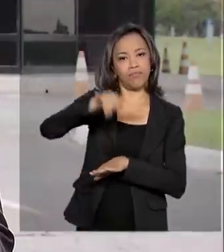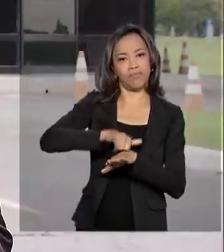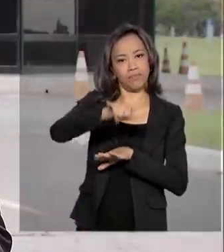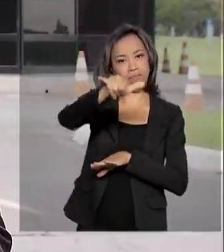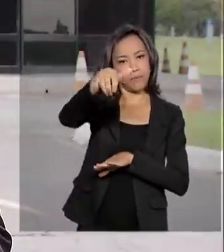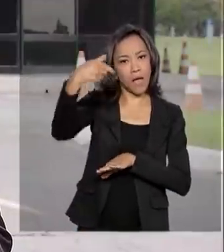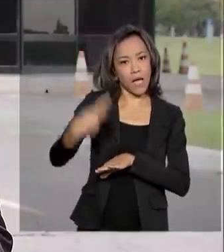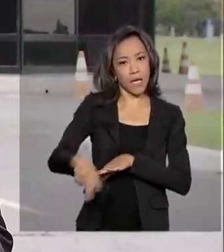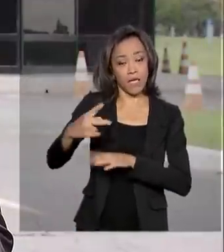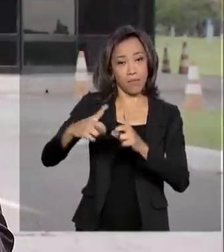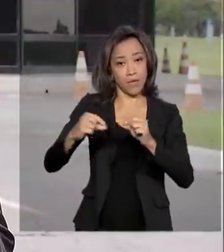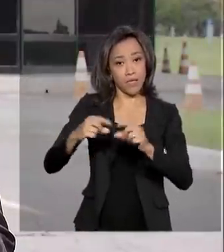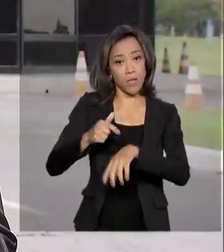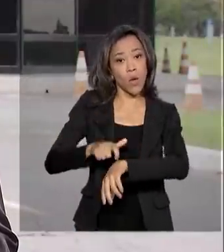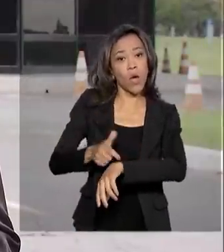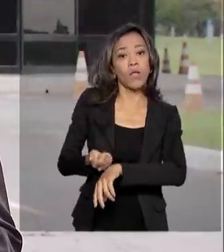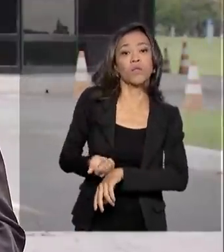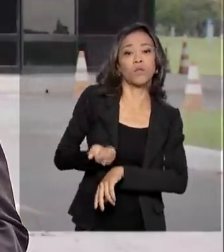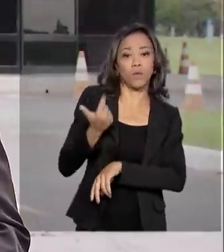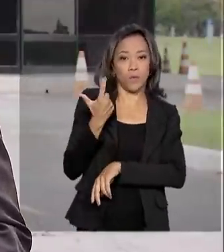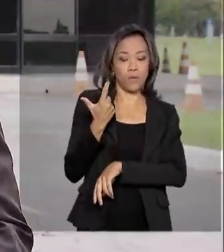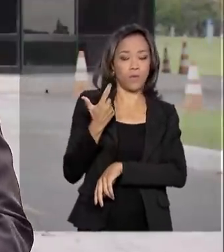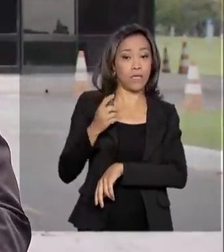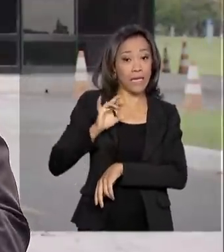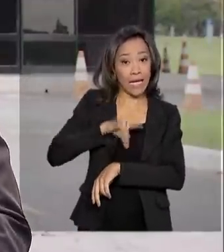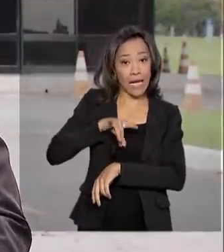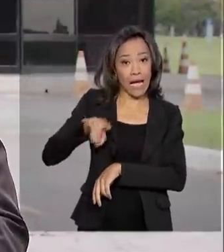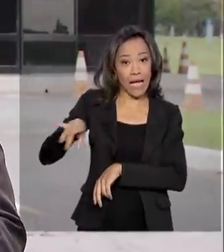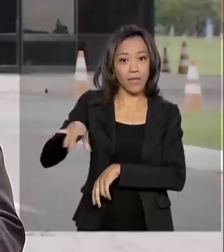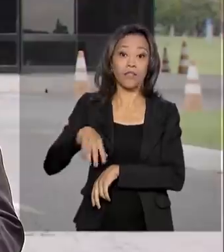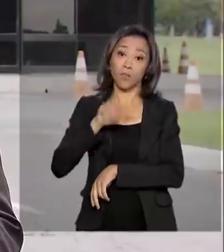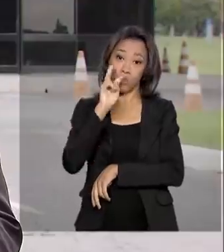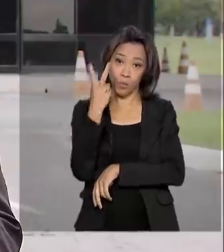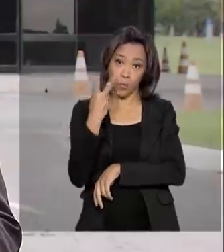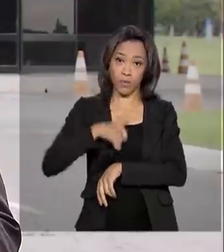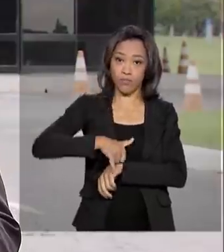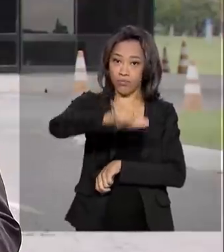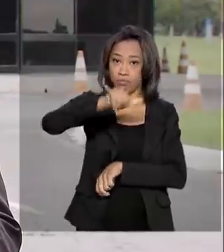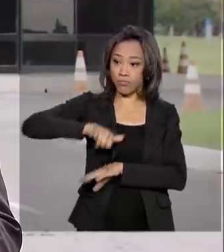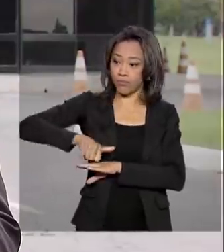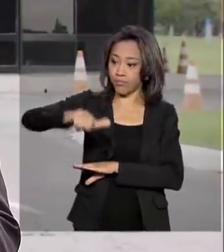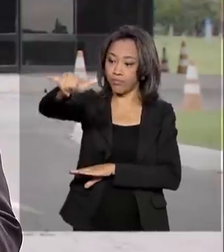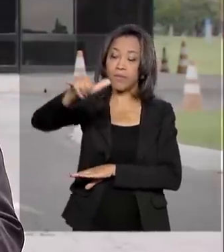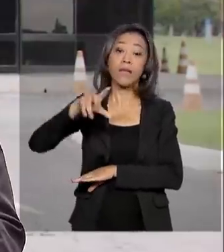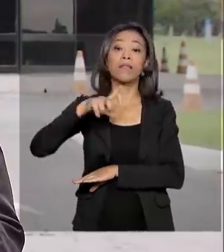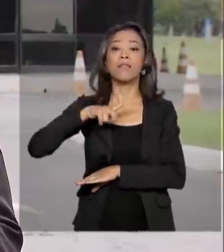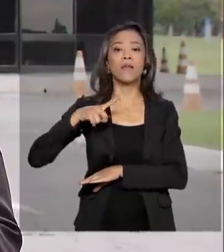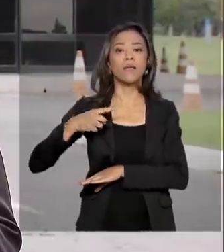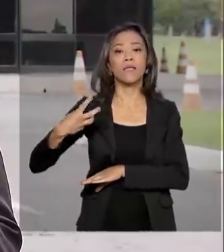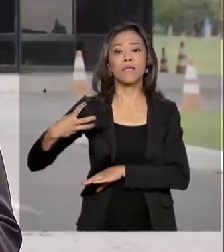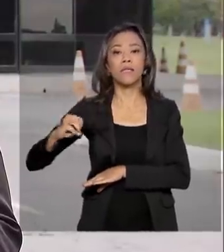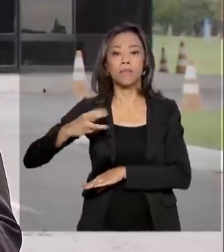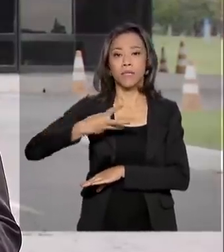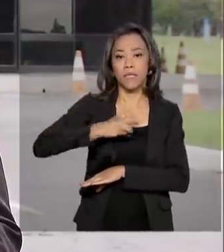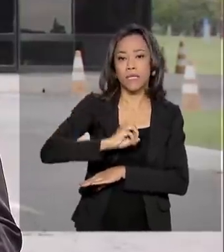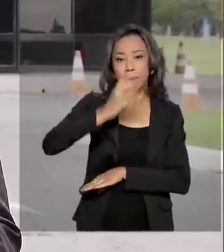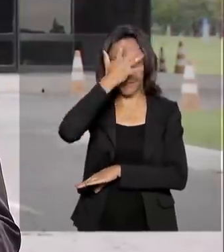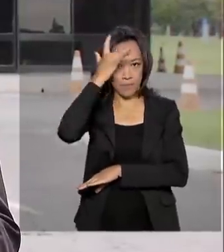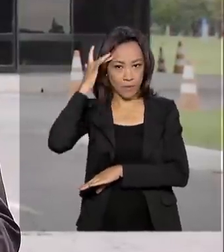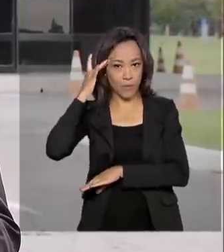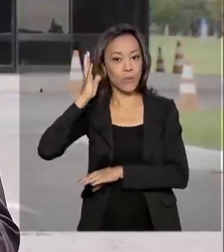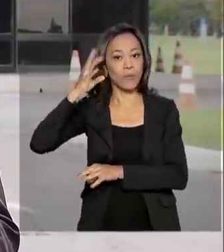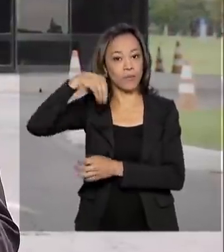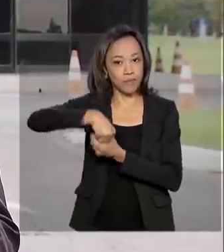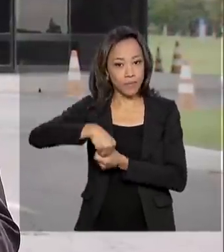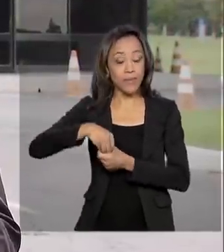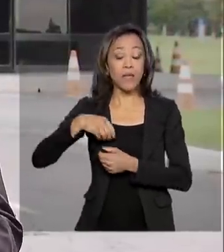Brasília ao meio-dia. E cada um desses aviões, que são dois, tem lugares para 30 passageiros. Serão